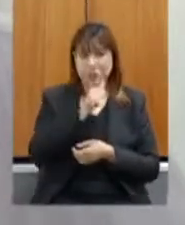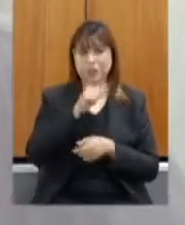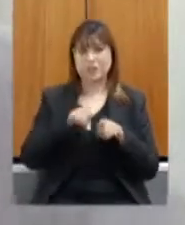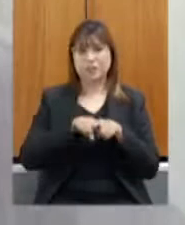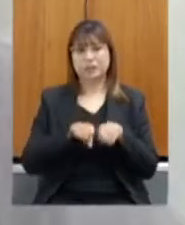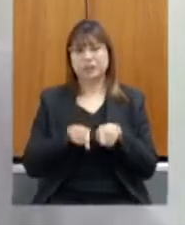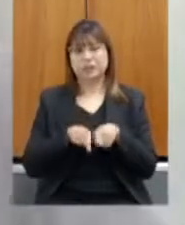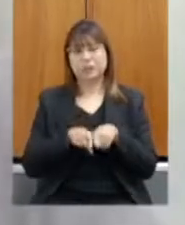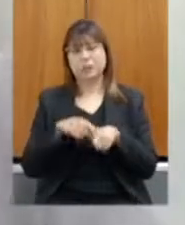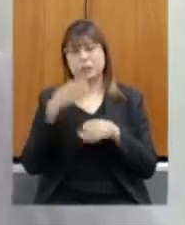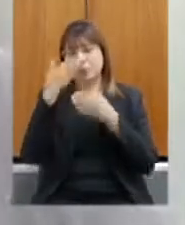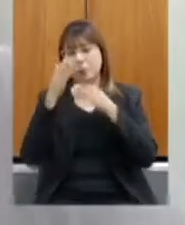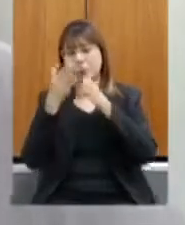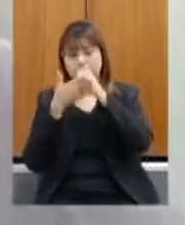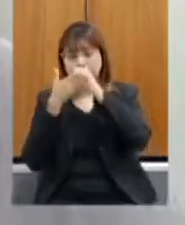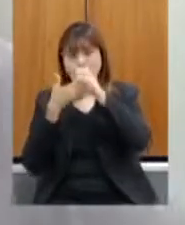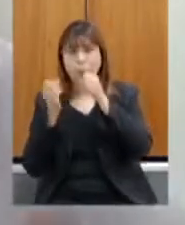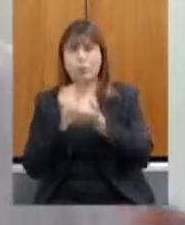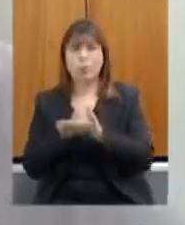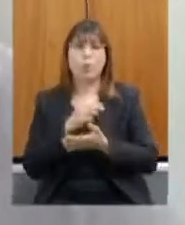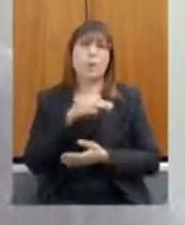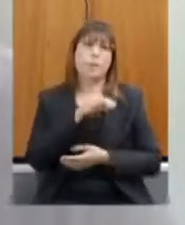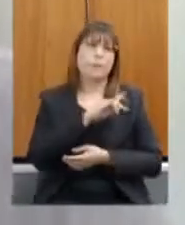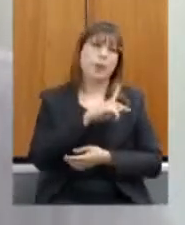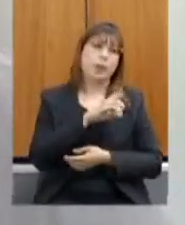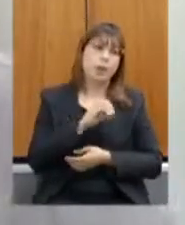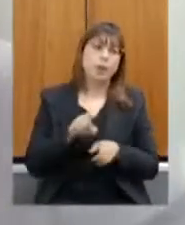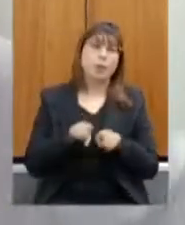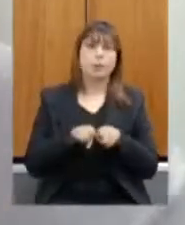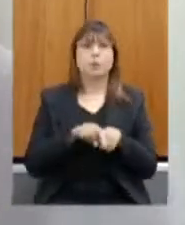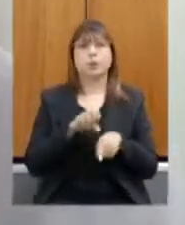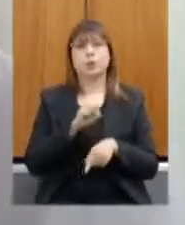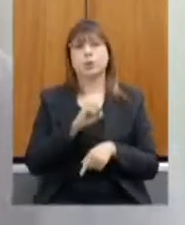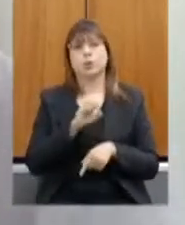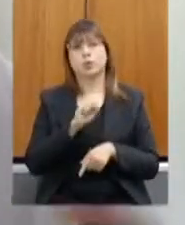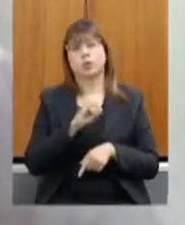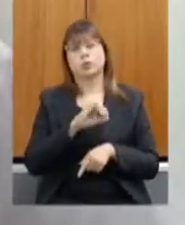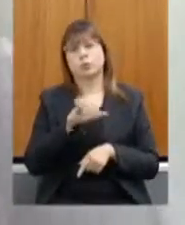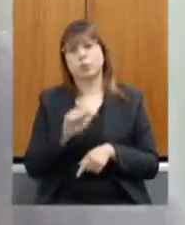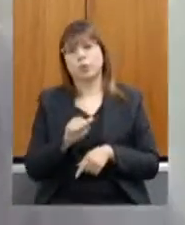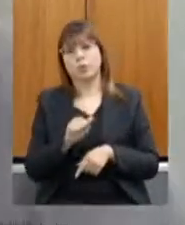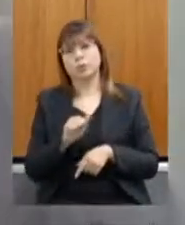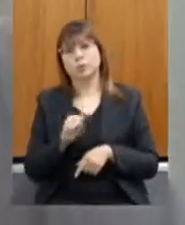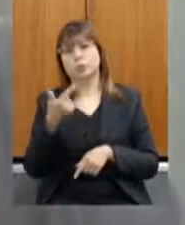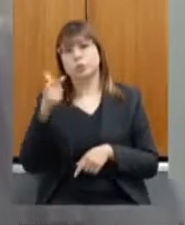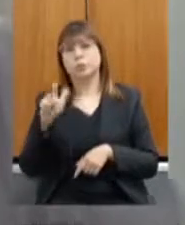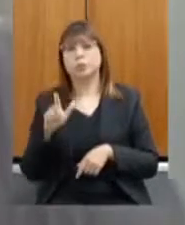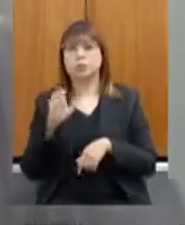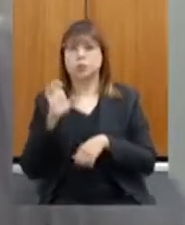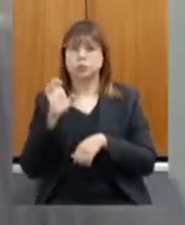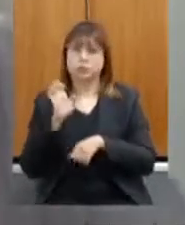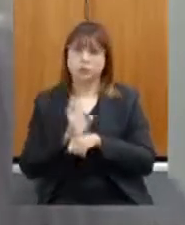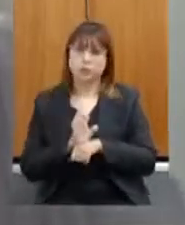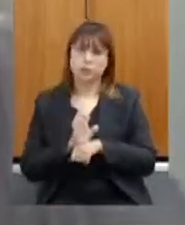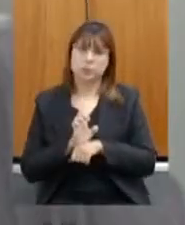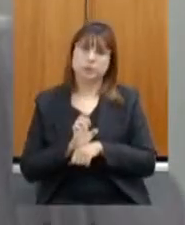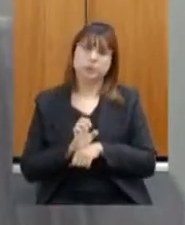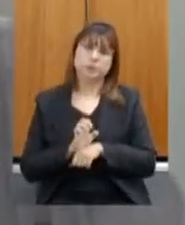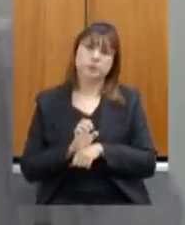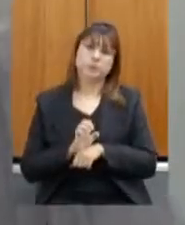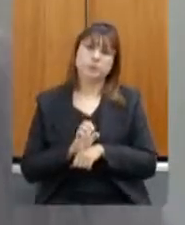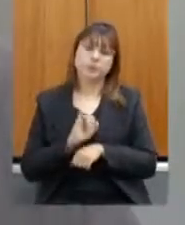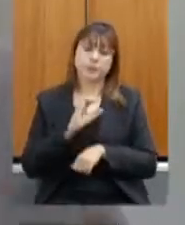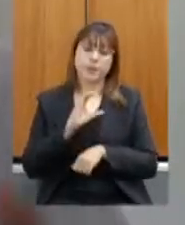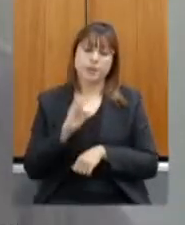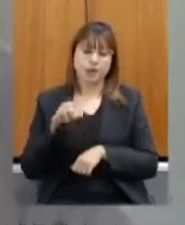estado compra milho compra soja que vem de Goiás e tem o ICM que é pago que esse